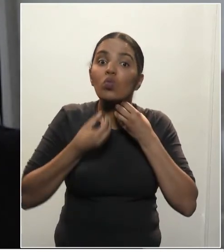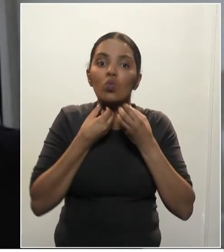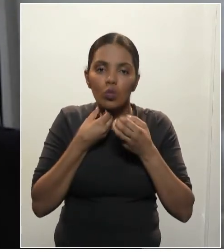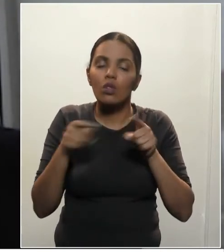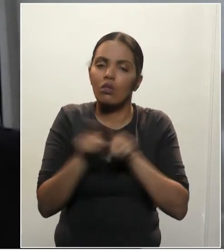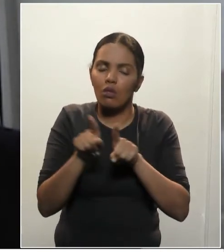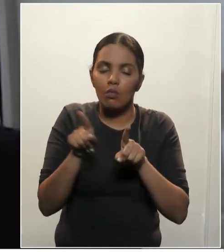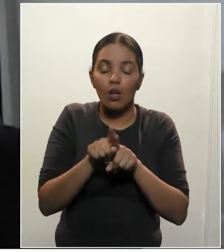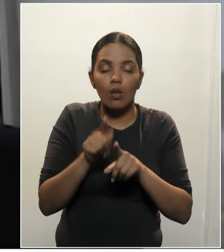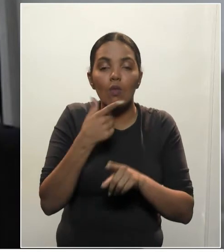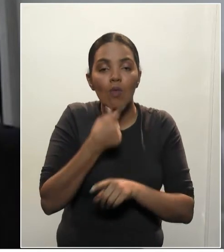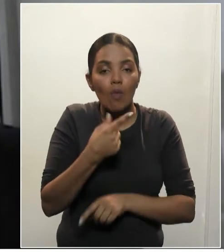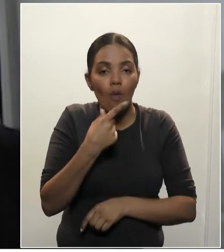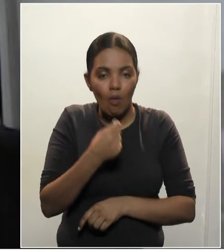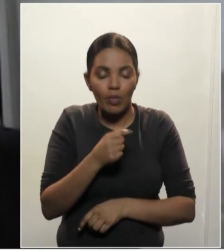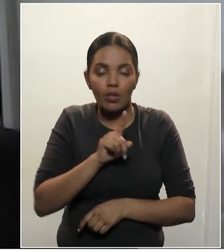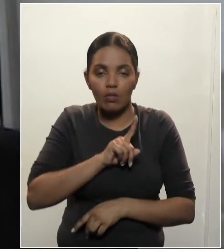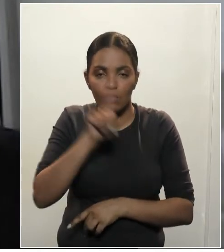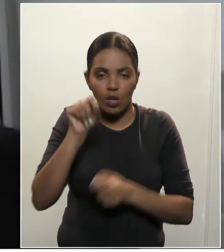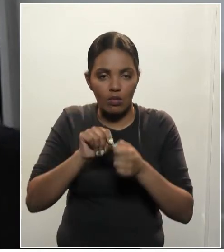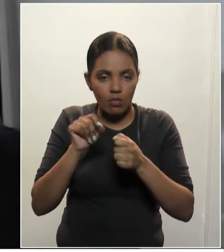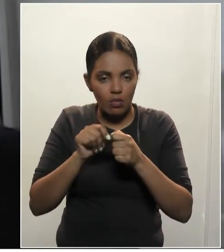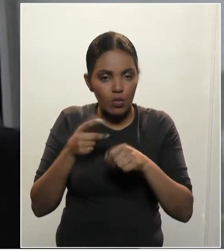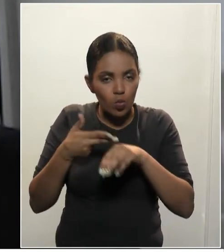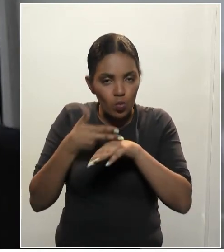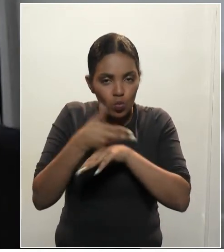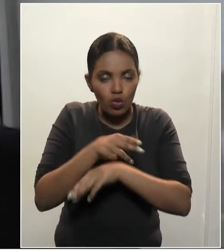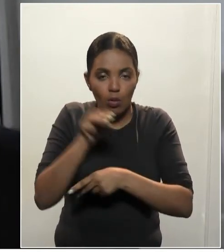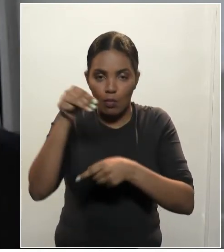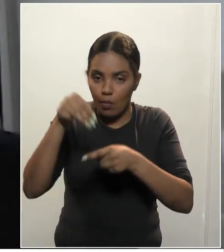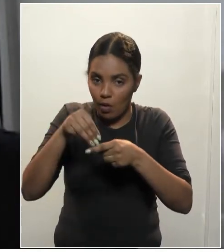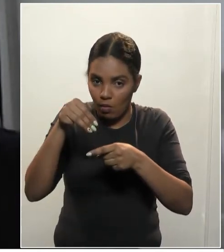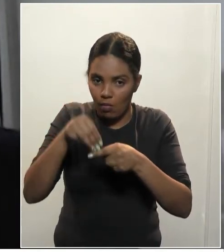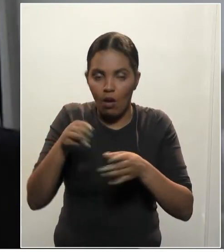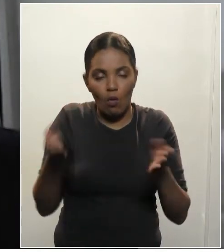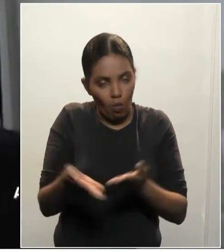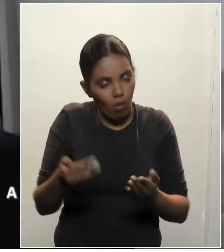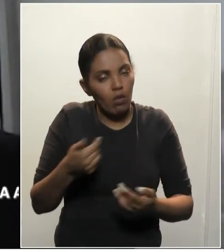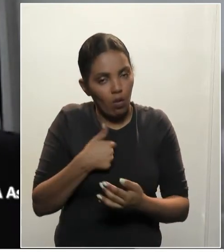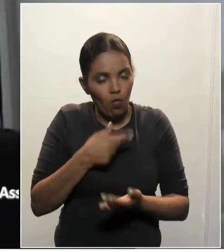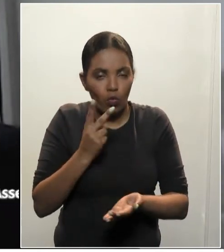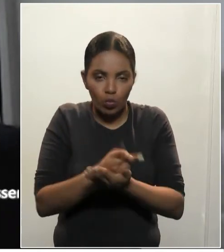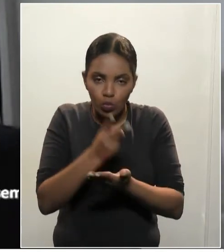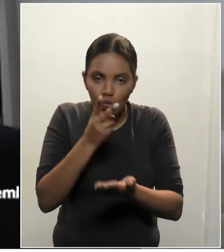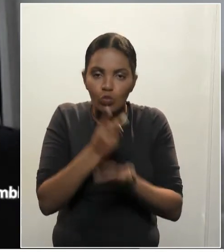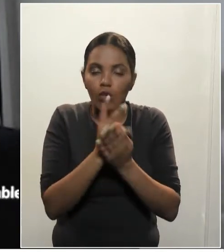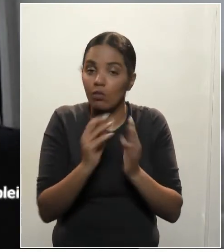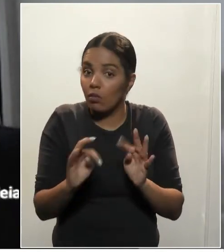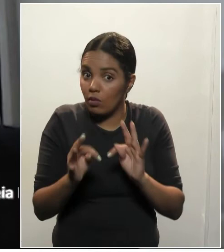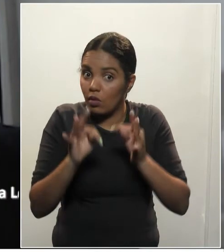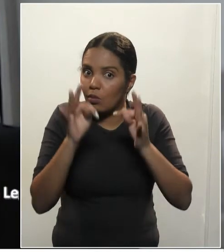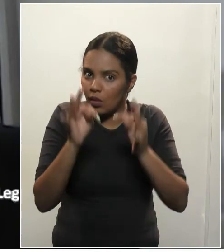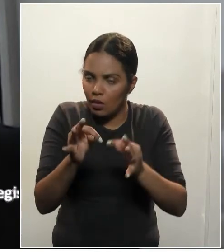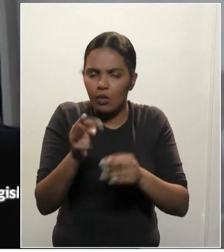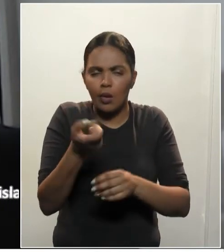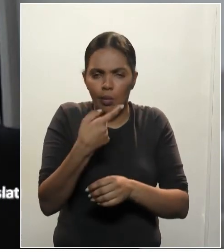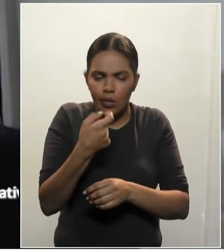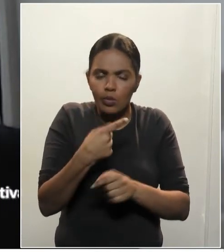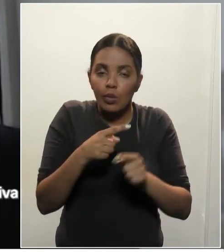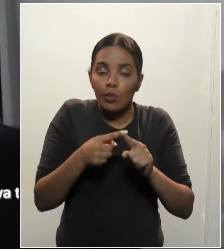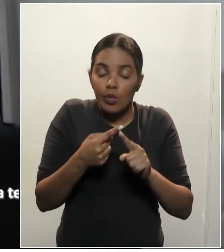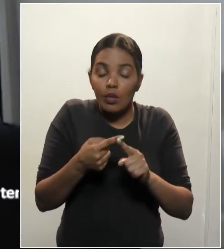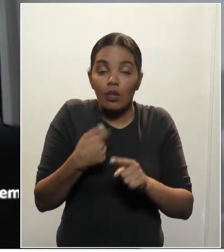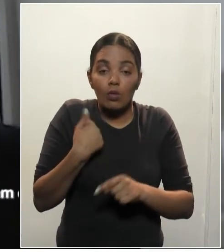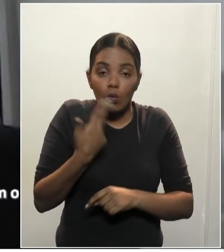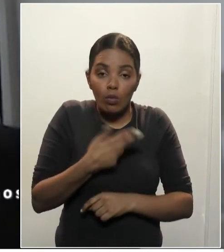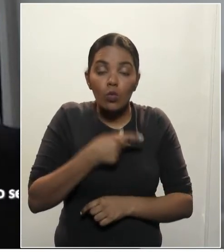fez aí a cirurgia para extração. Estou fazendo agora o tratamento, acompanhado desses médicos, né? Para que possam